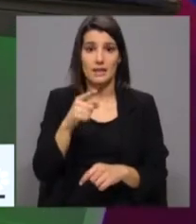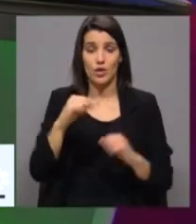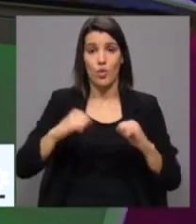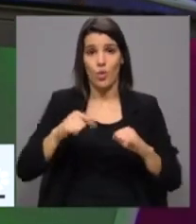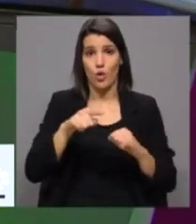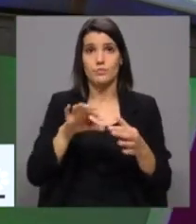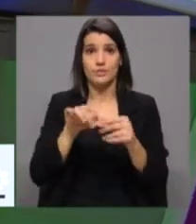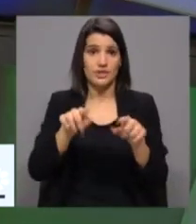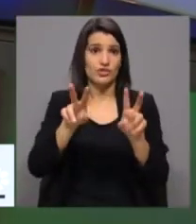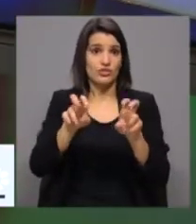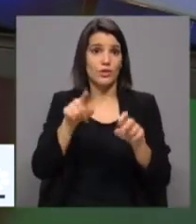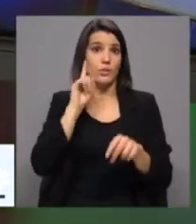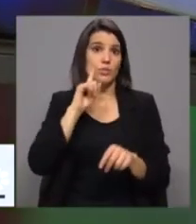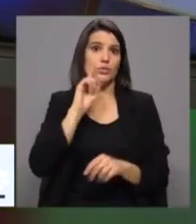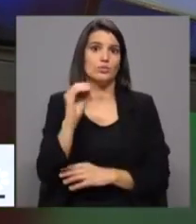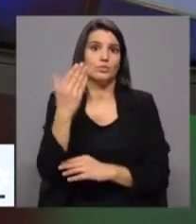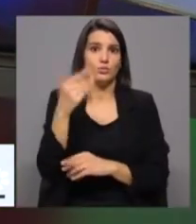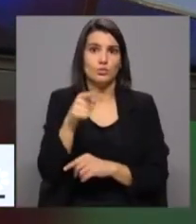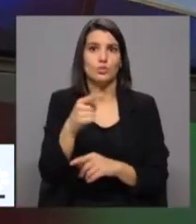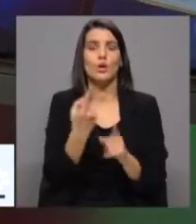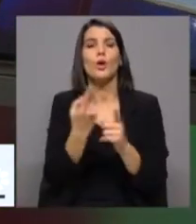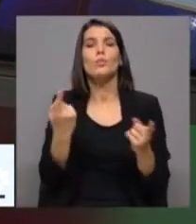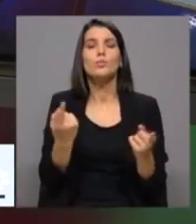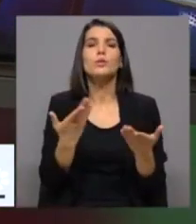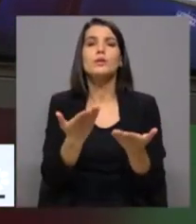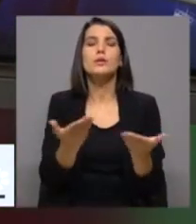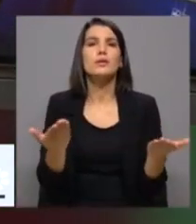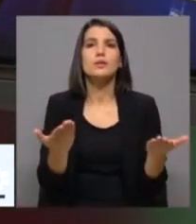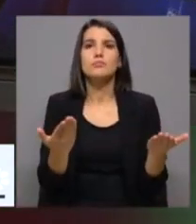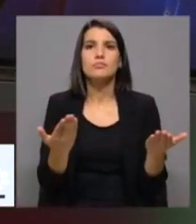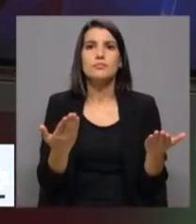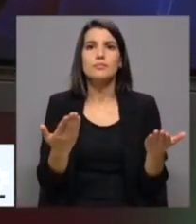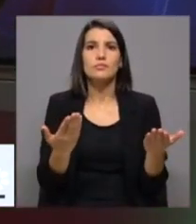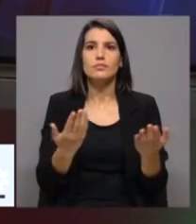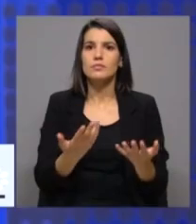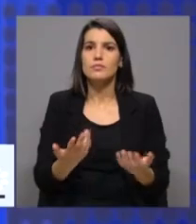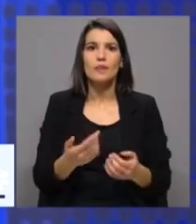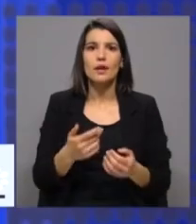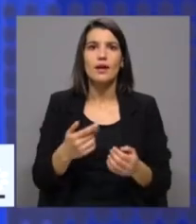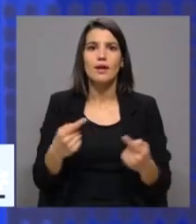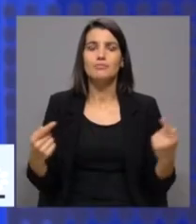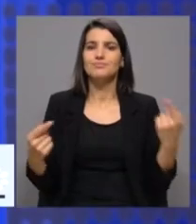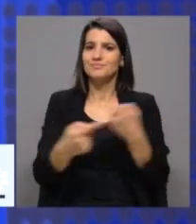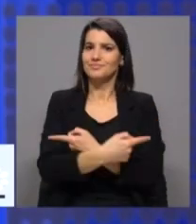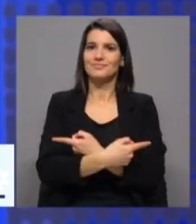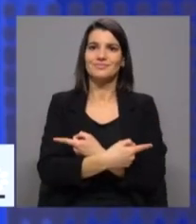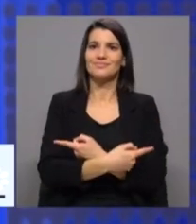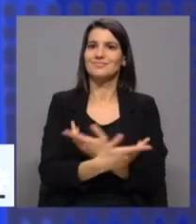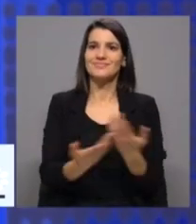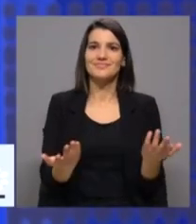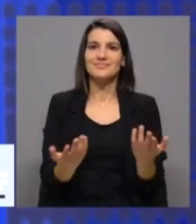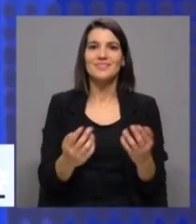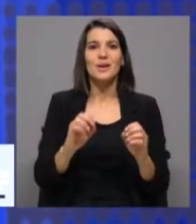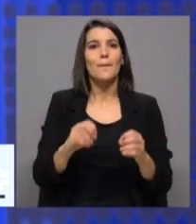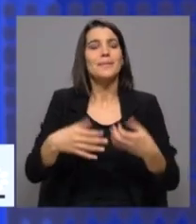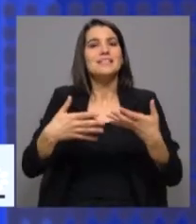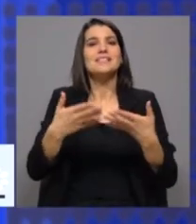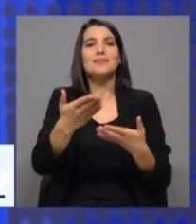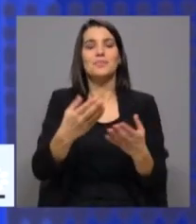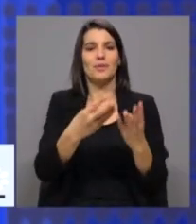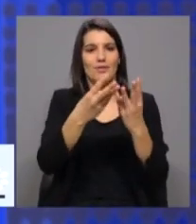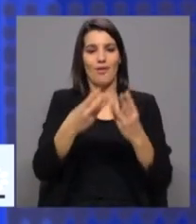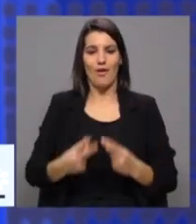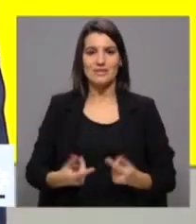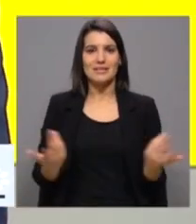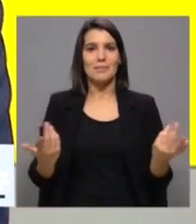nessa questão que é das mais importantes, porquê é que estiveram em sítios opostos, volta ao início, de um orçamento